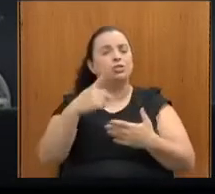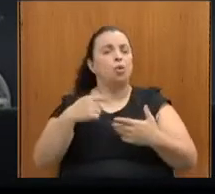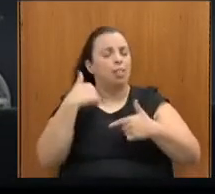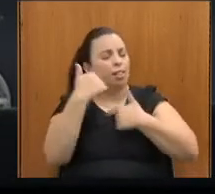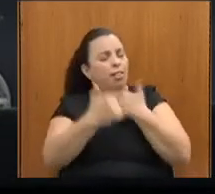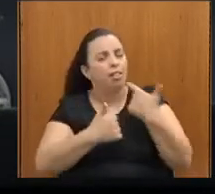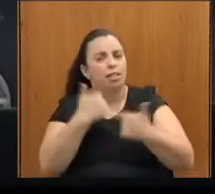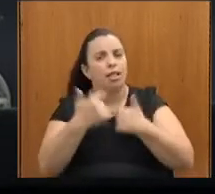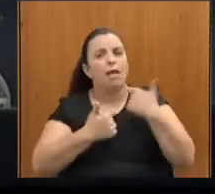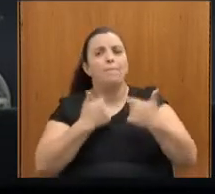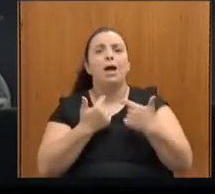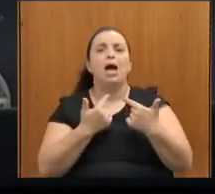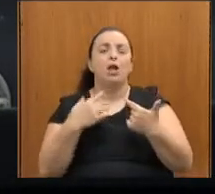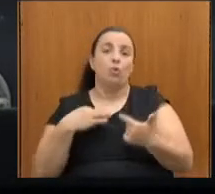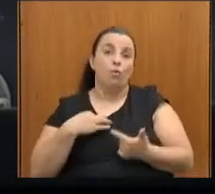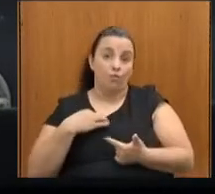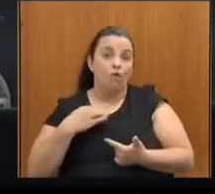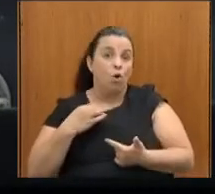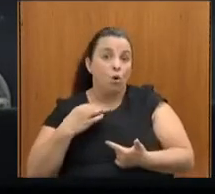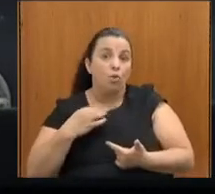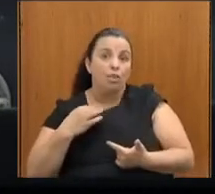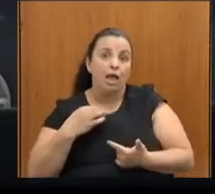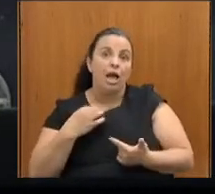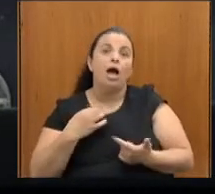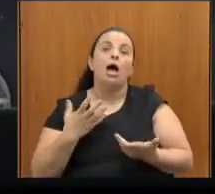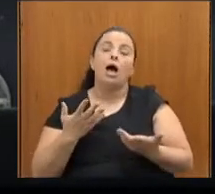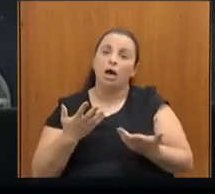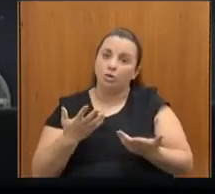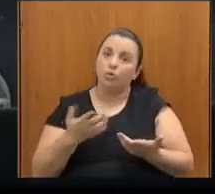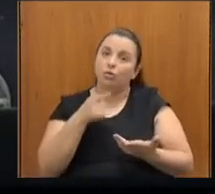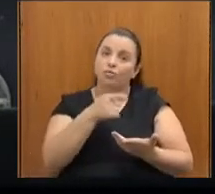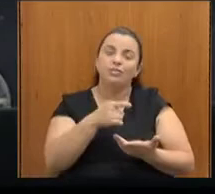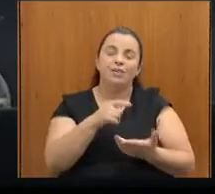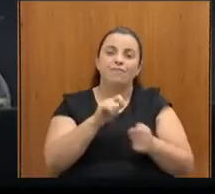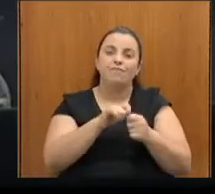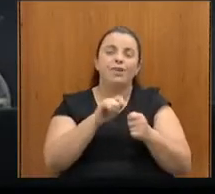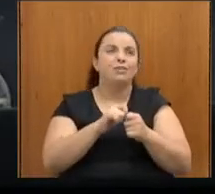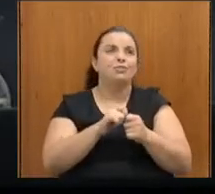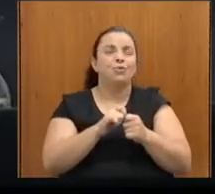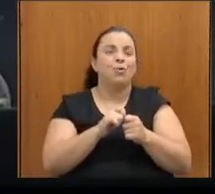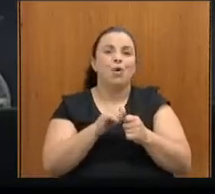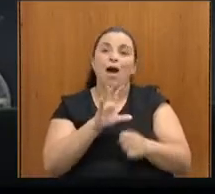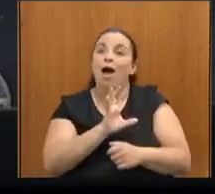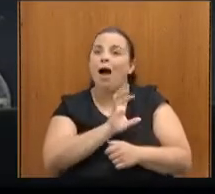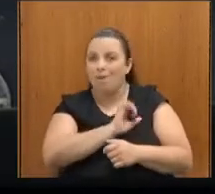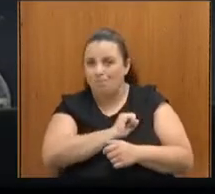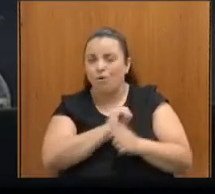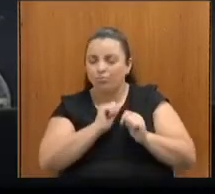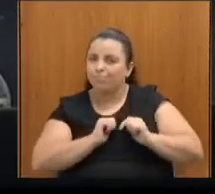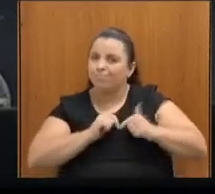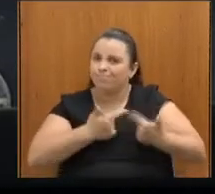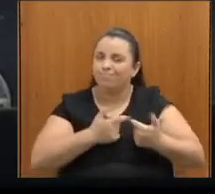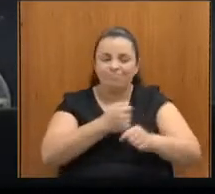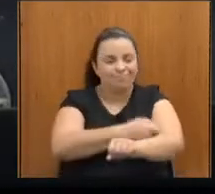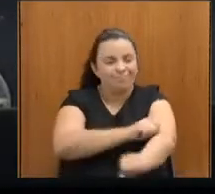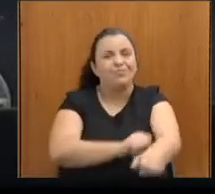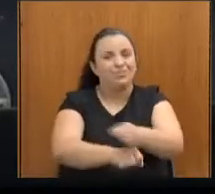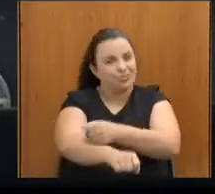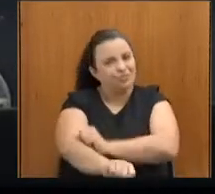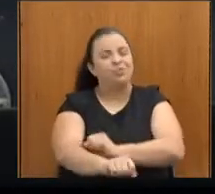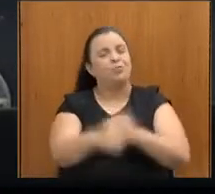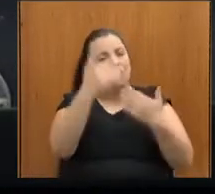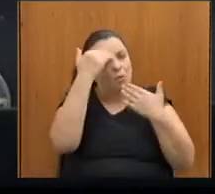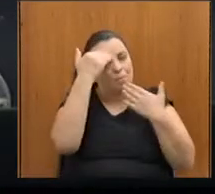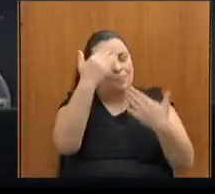voluntário, mas que você tem feito realmente com muito empenho. Muito obrigado pela participação conosco nessa